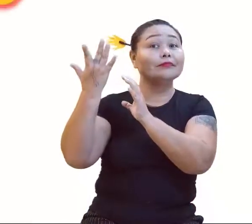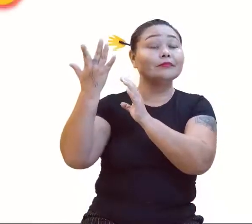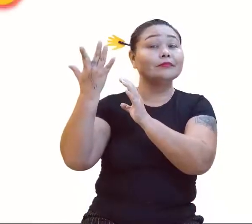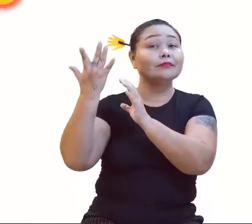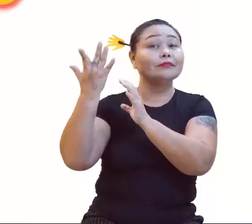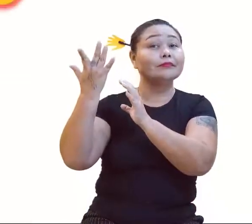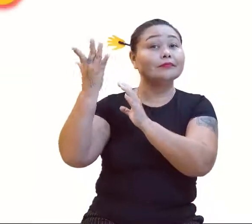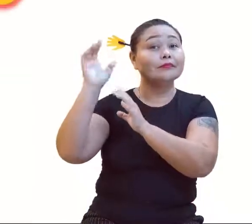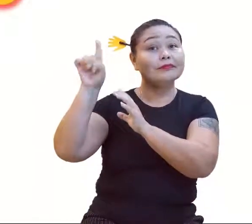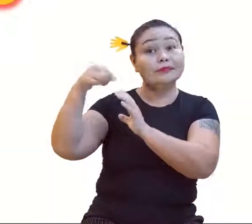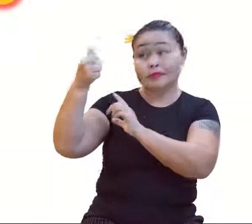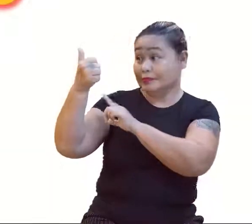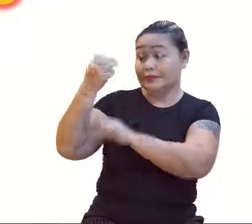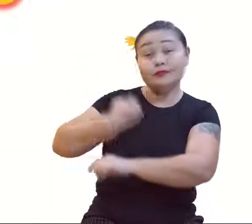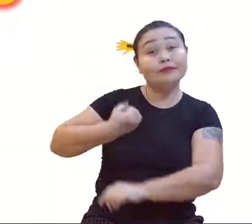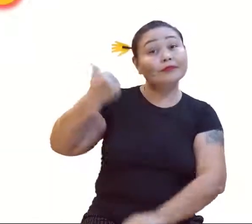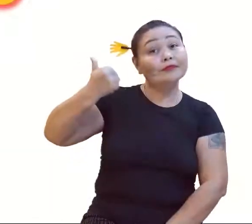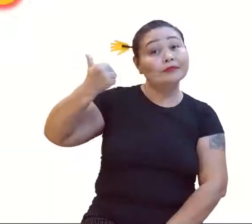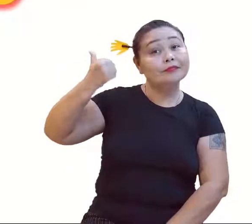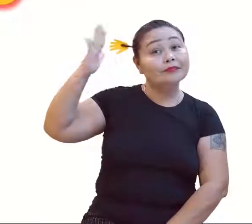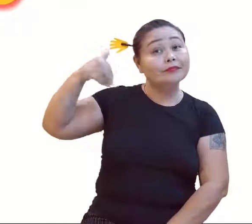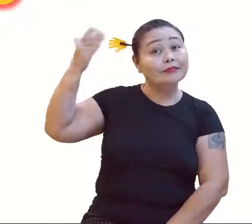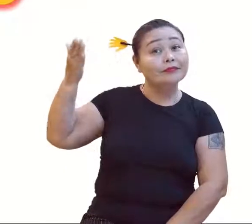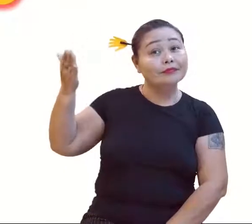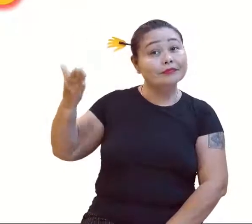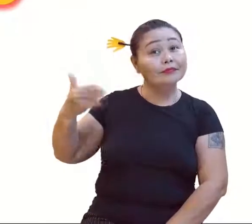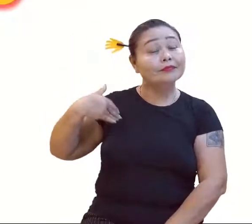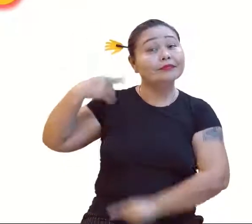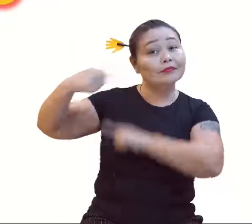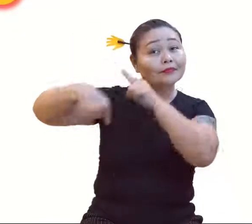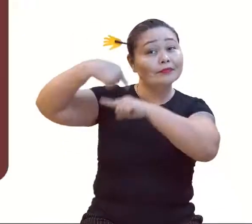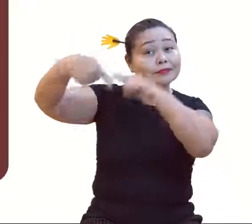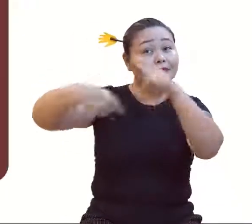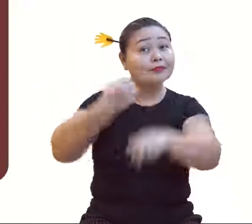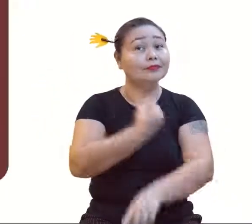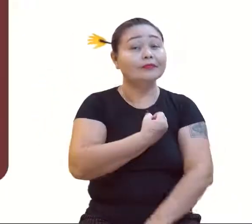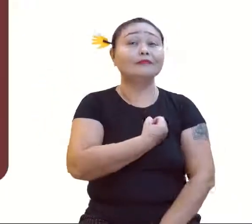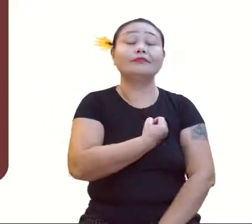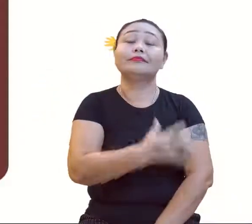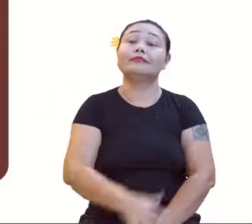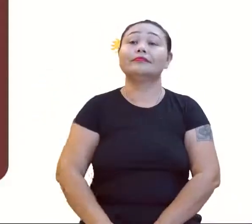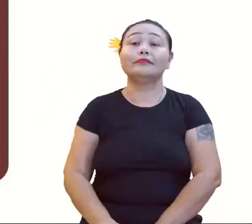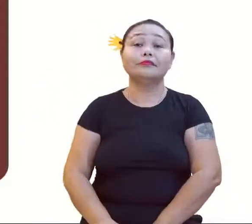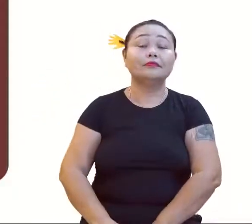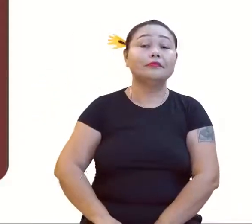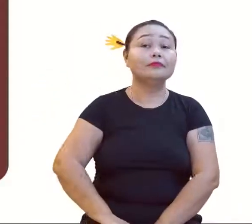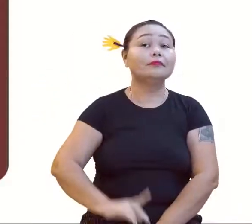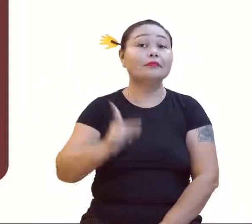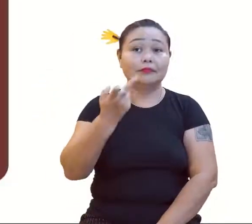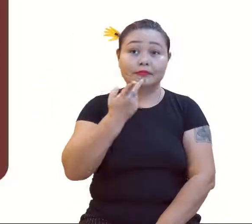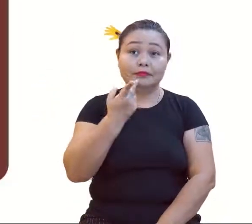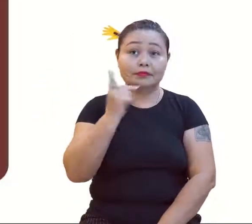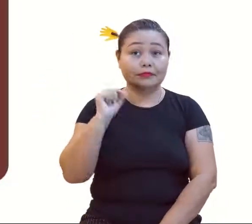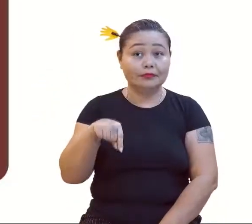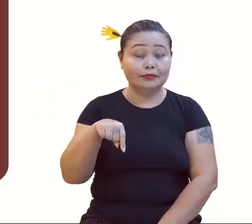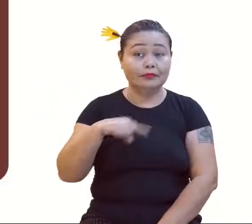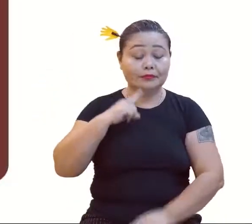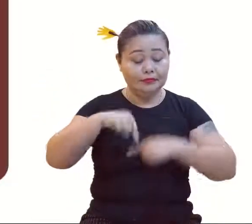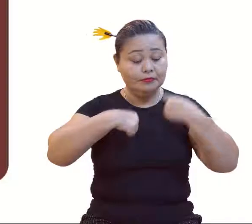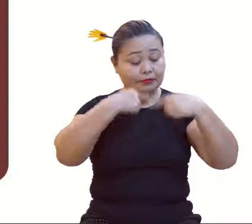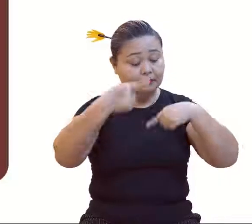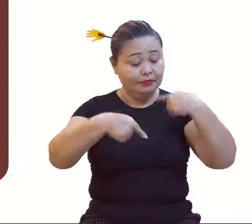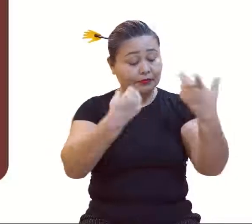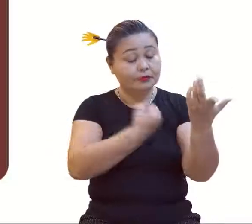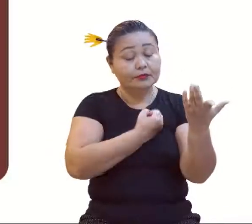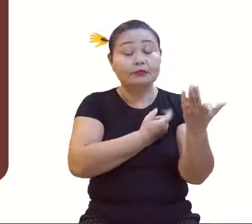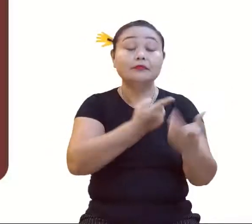1 mágico vem trazendo a parte 2 de sequências numéricas, com certeza. E a gente vai falar um pouquinho aqui, né? Das sequências que vocês